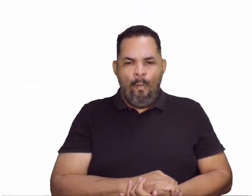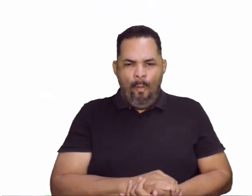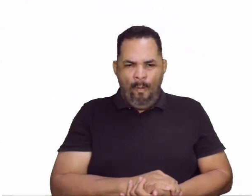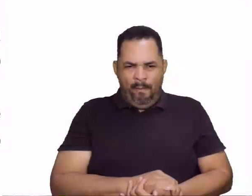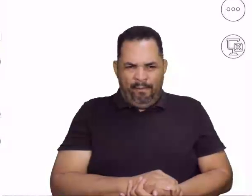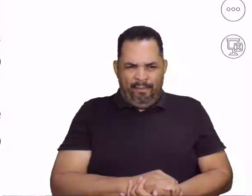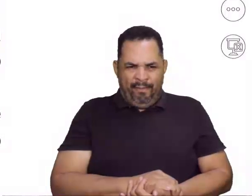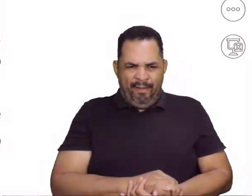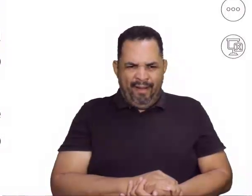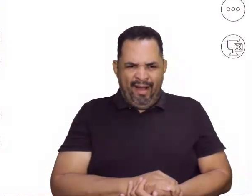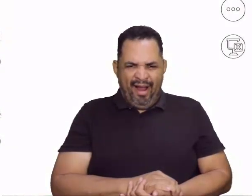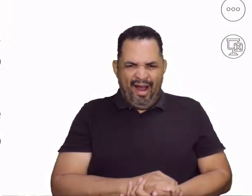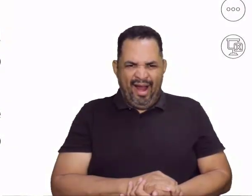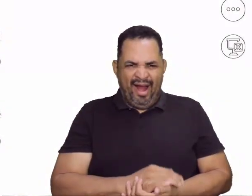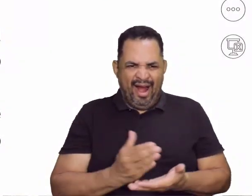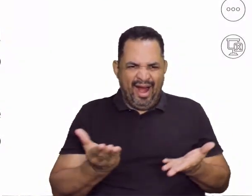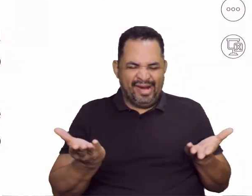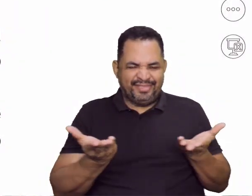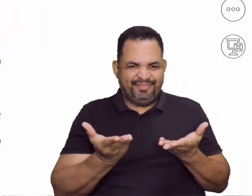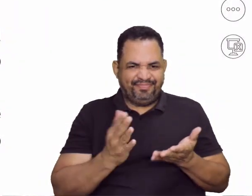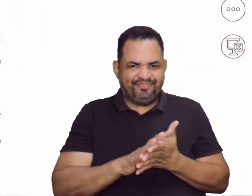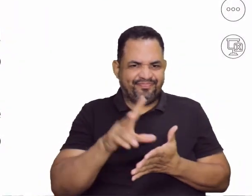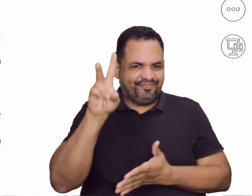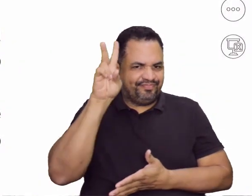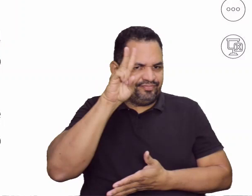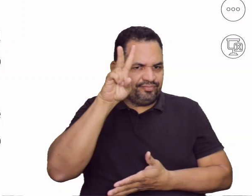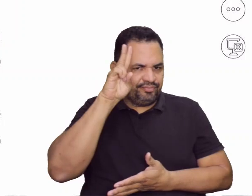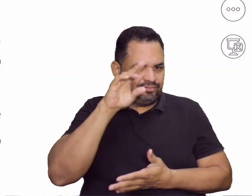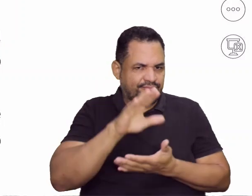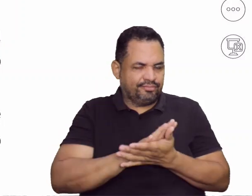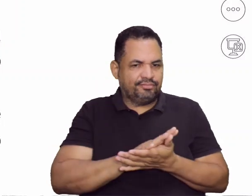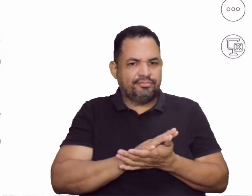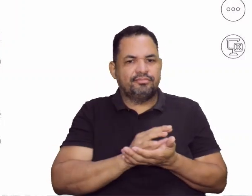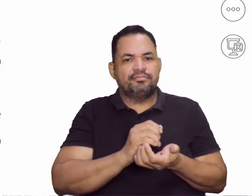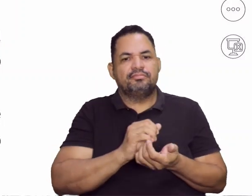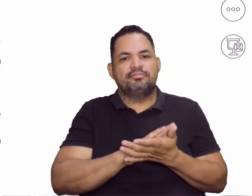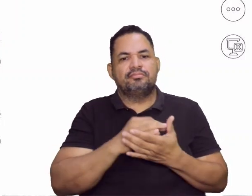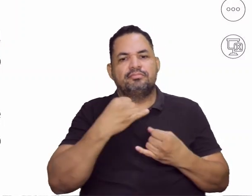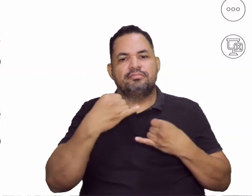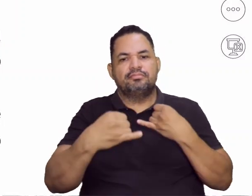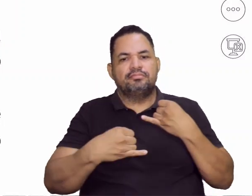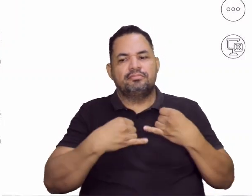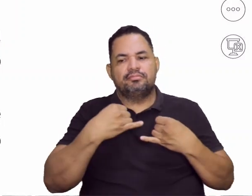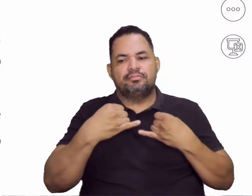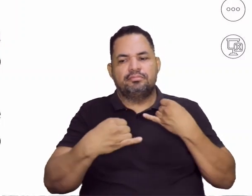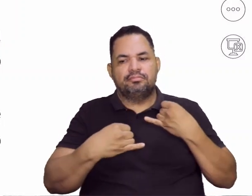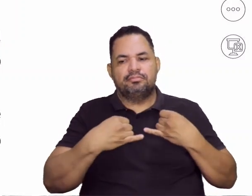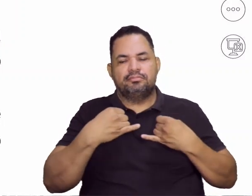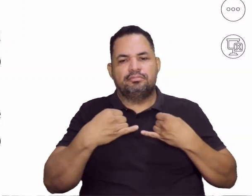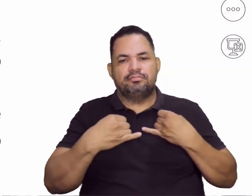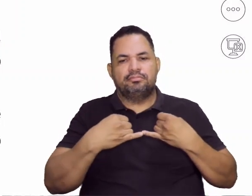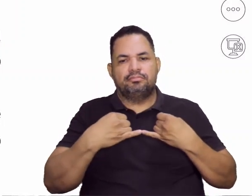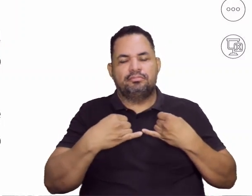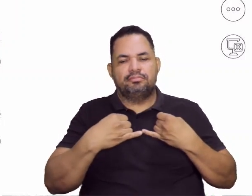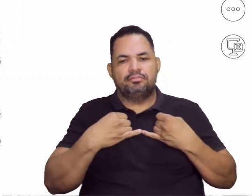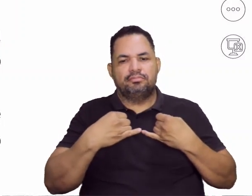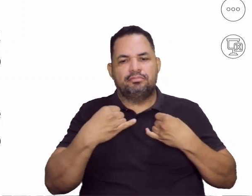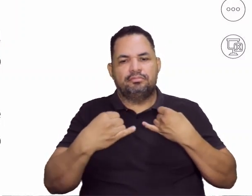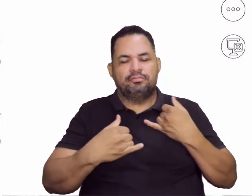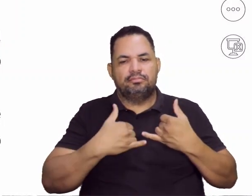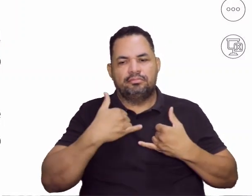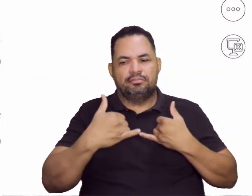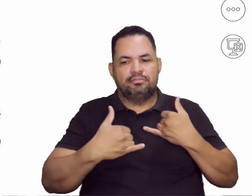Agora a gente falando um pouquinho mais sobre a história dos jogos eletrônicos. E aí a gente começa a ver um pouquinho desse